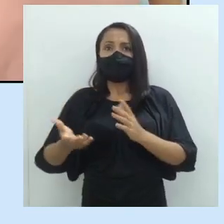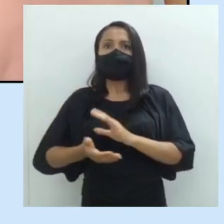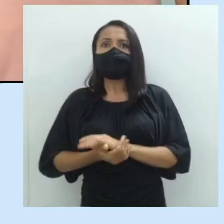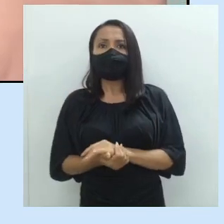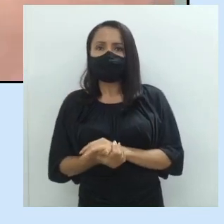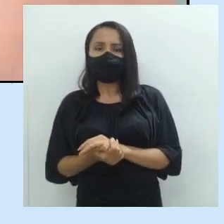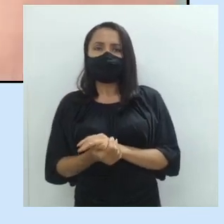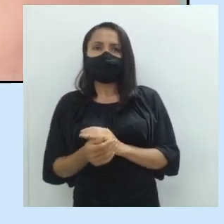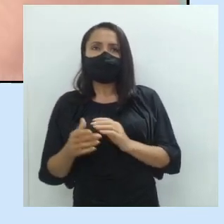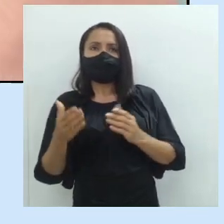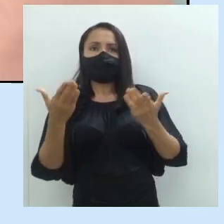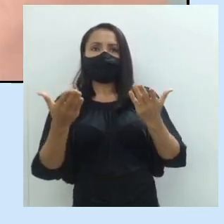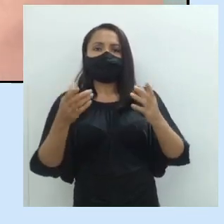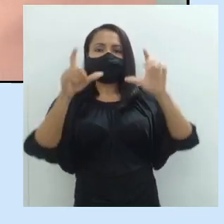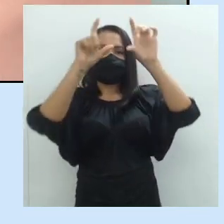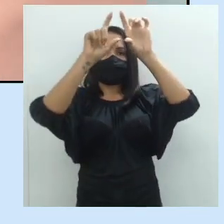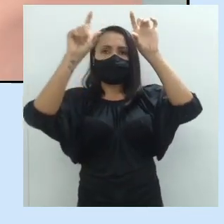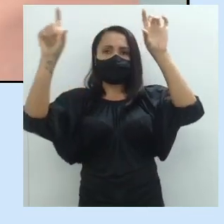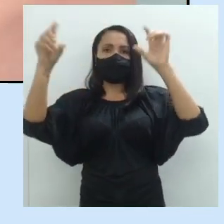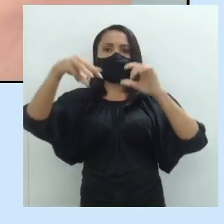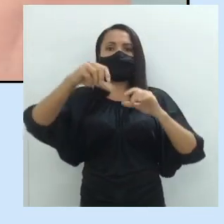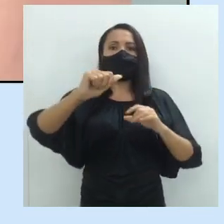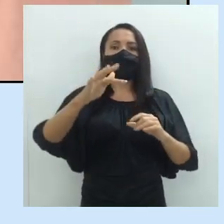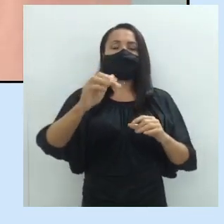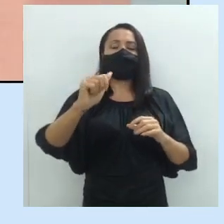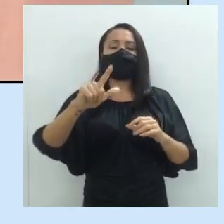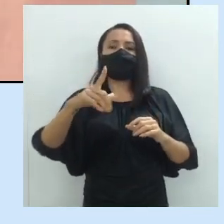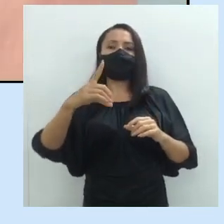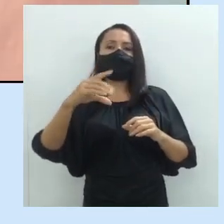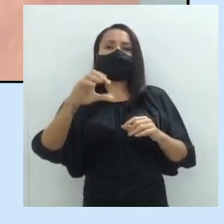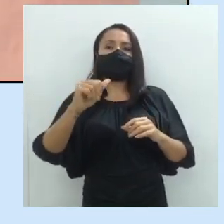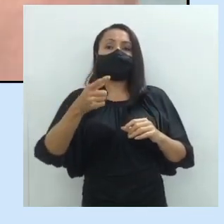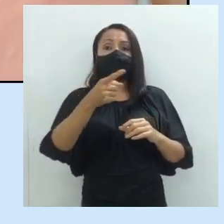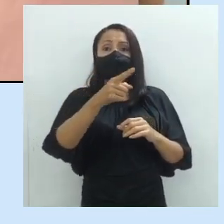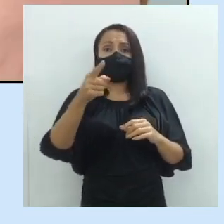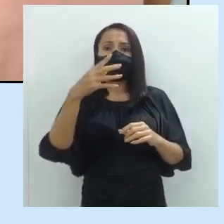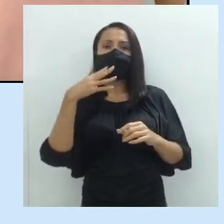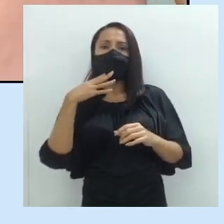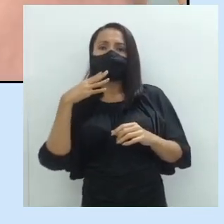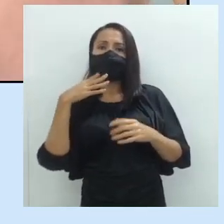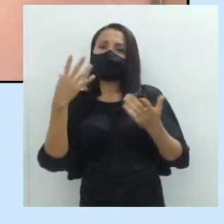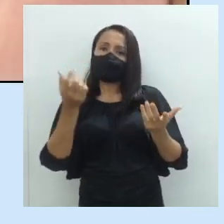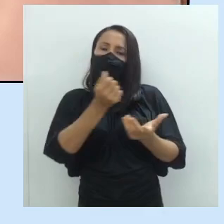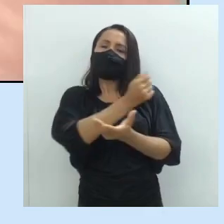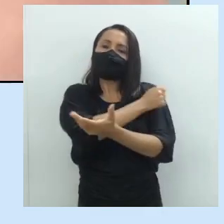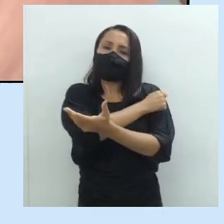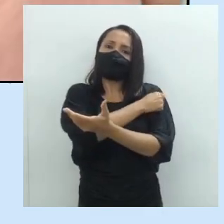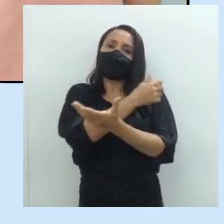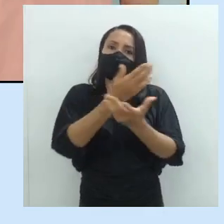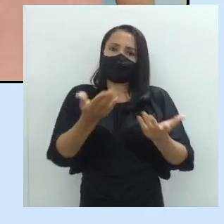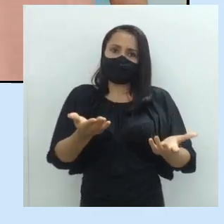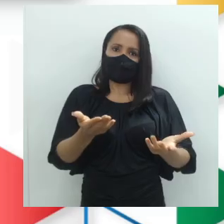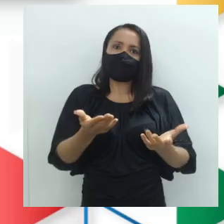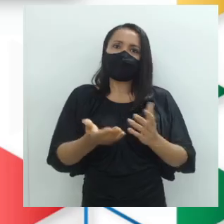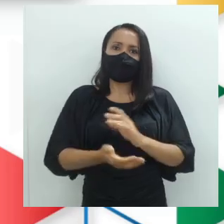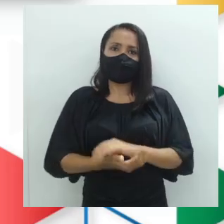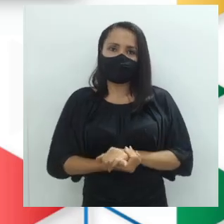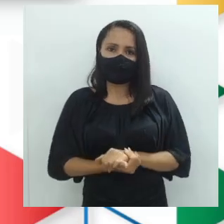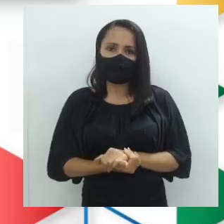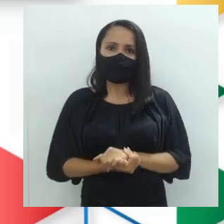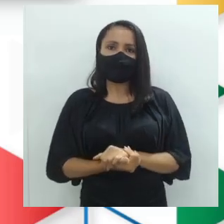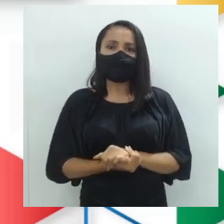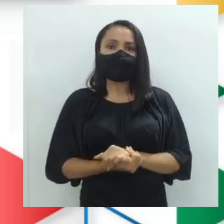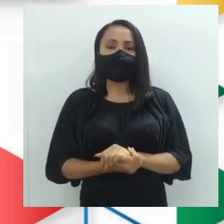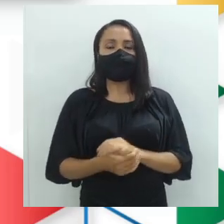trago para vocês uma tira de Marfalda, que vocês, estudantes do oitavo ano, com certeza, já fizeram alguma